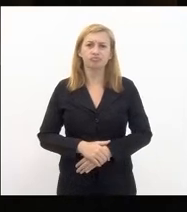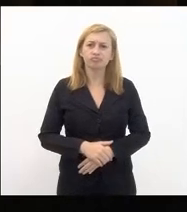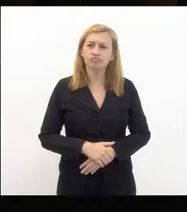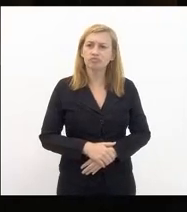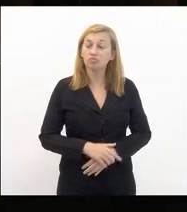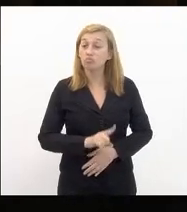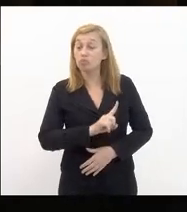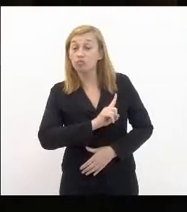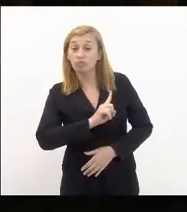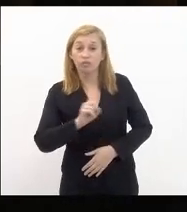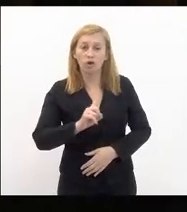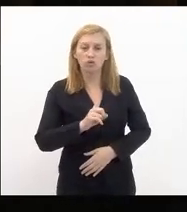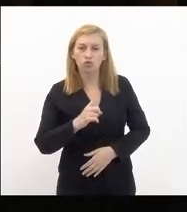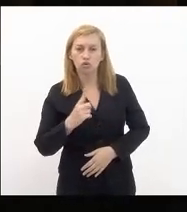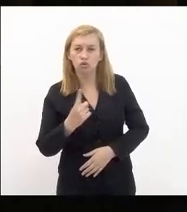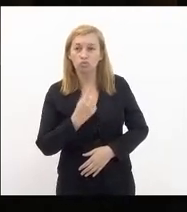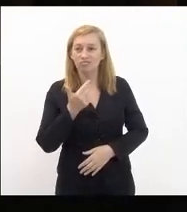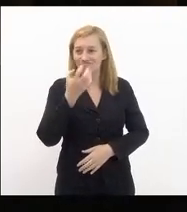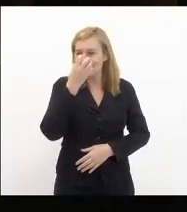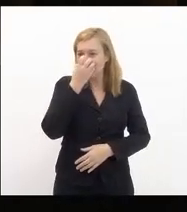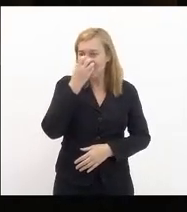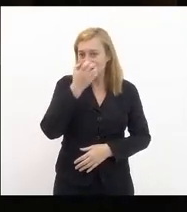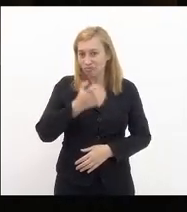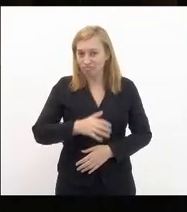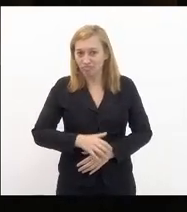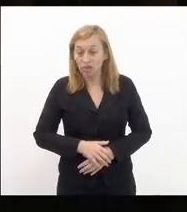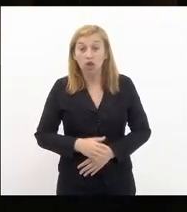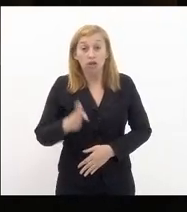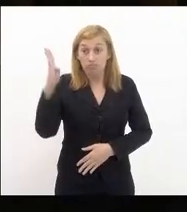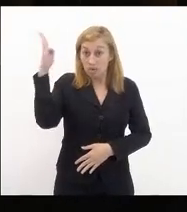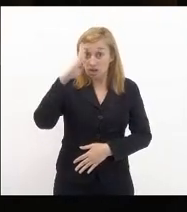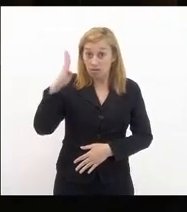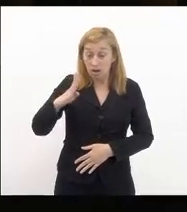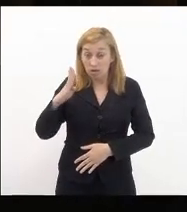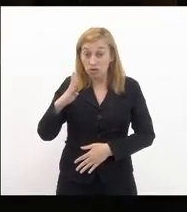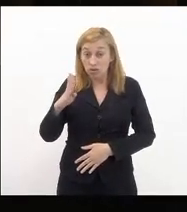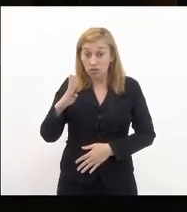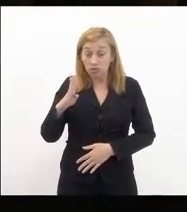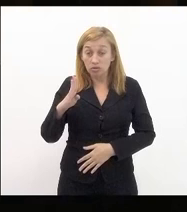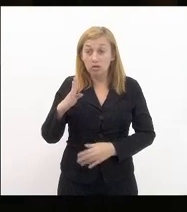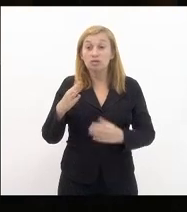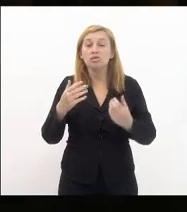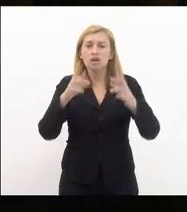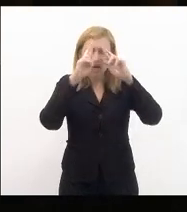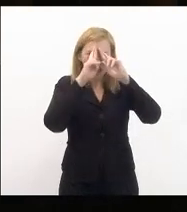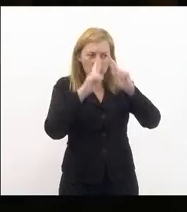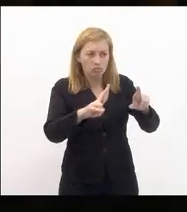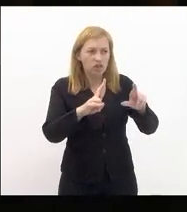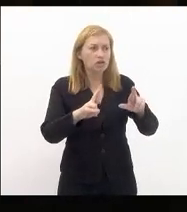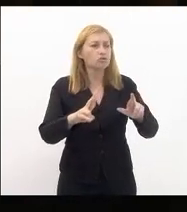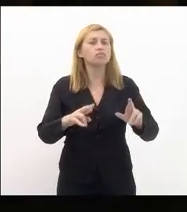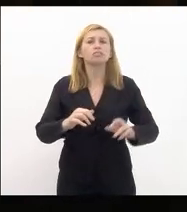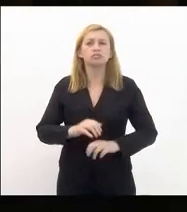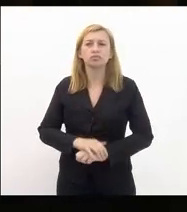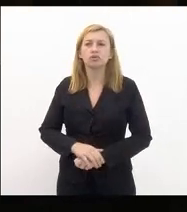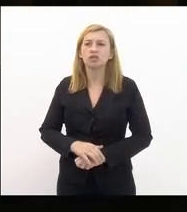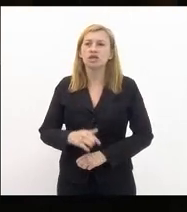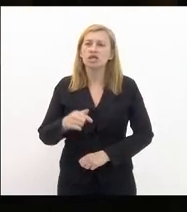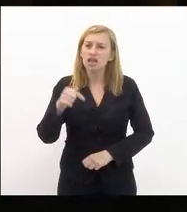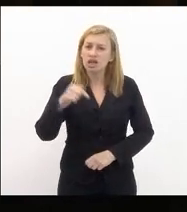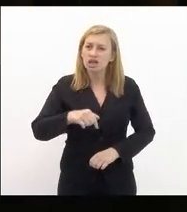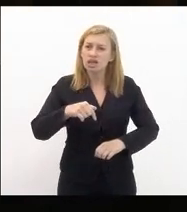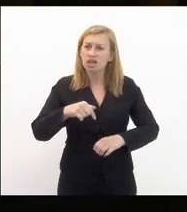somos chacota os brasileiros e as brasileiras merecem respeito e aqui eu me